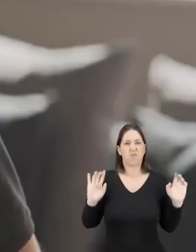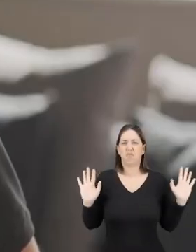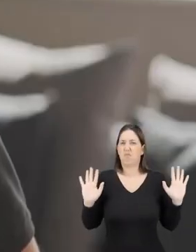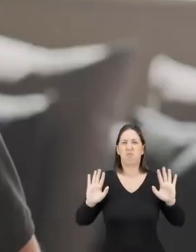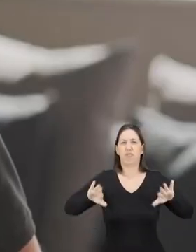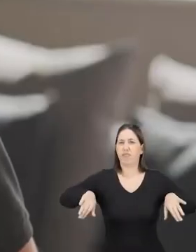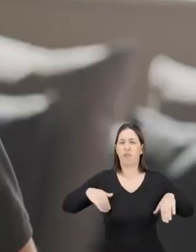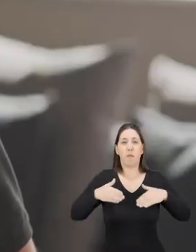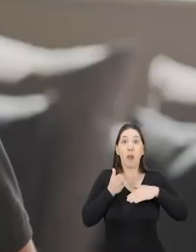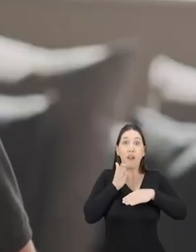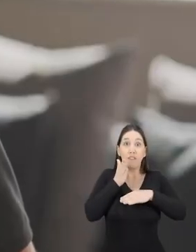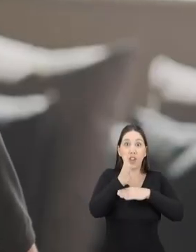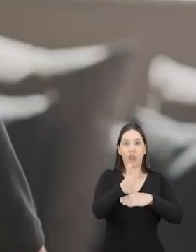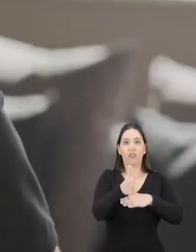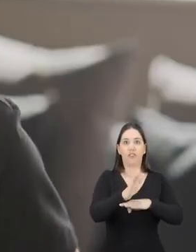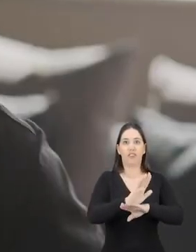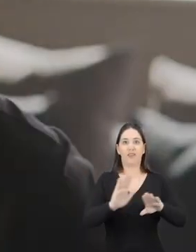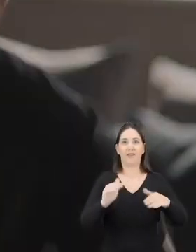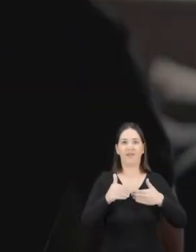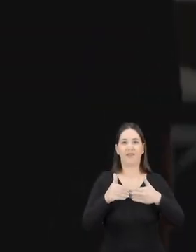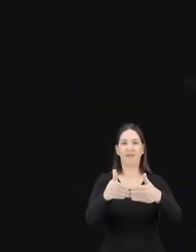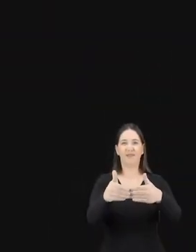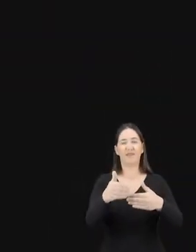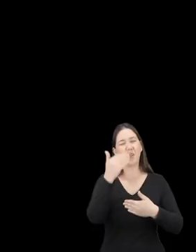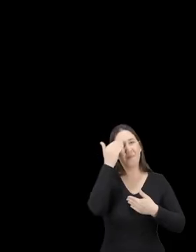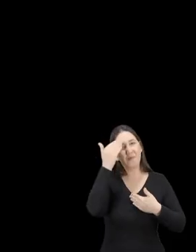Para frente sempre, pessoal. Muito obrigado.